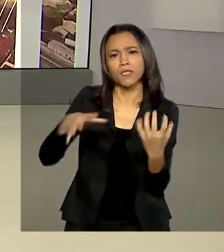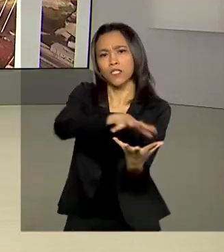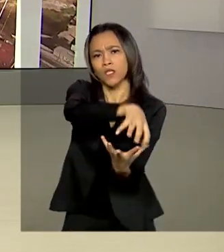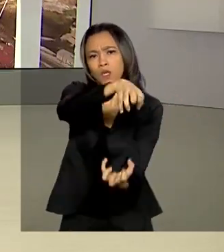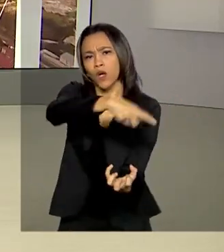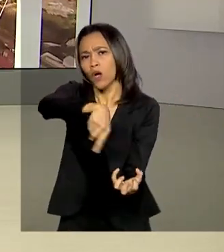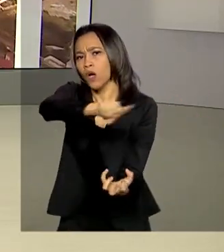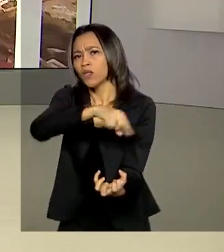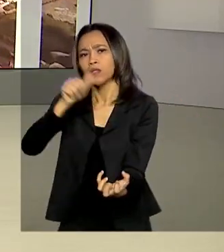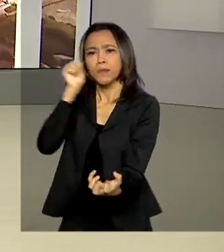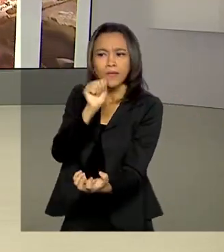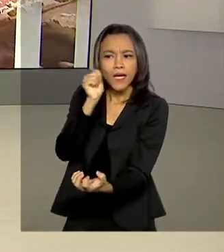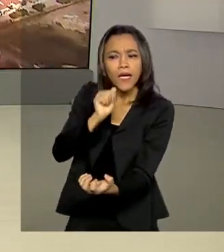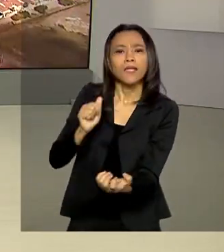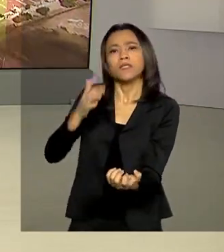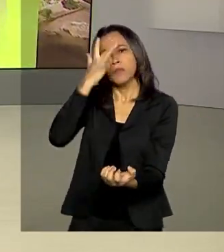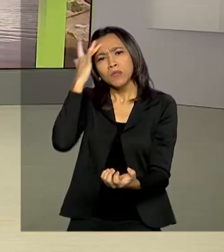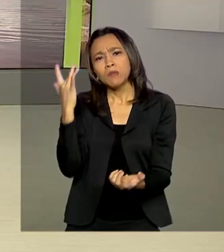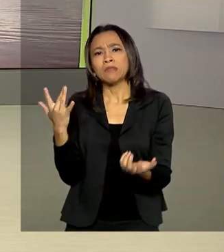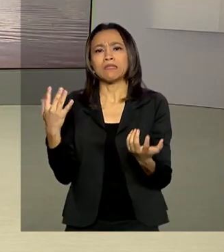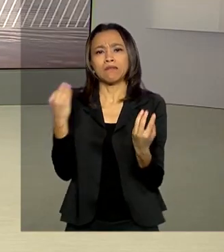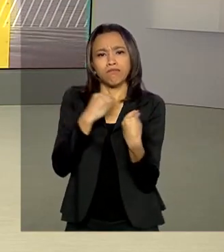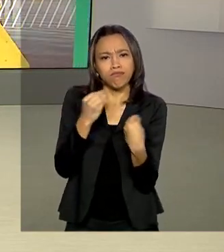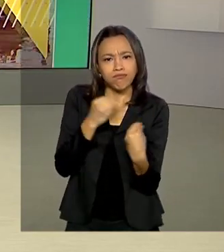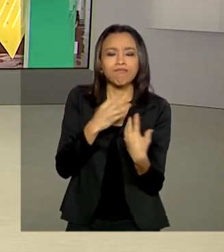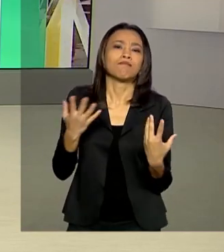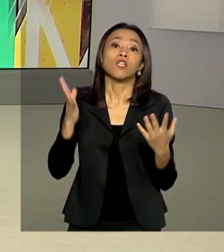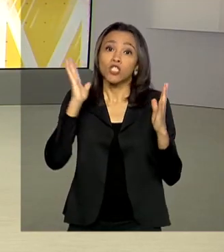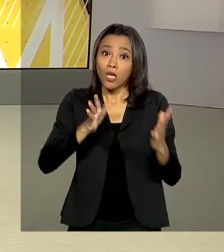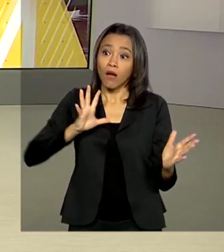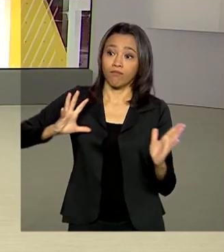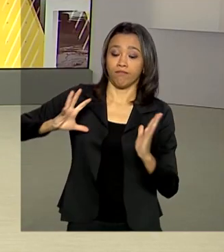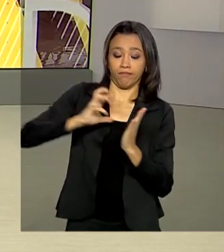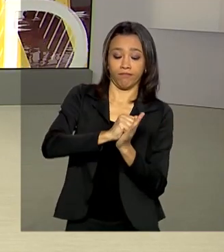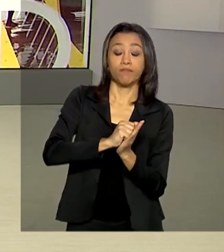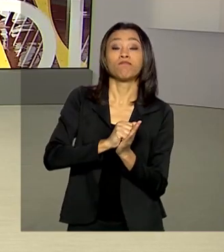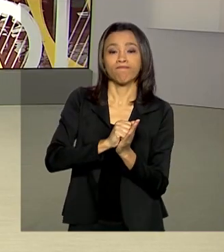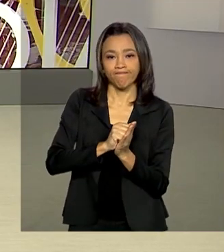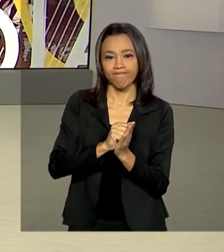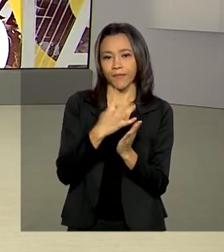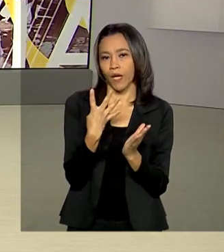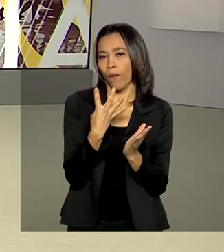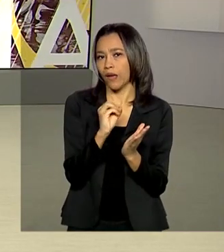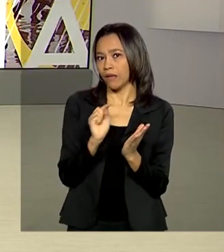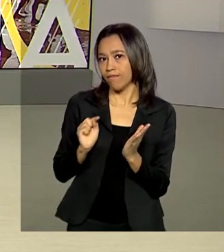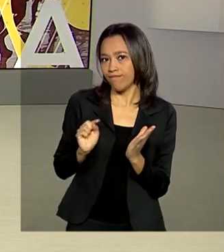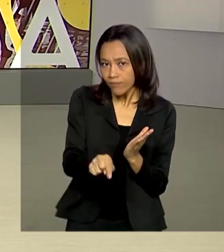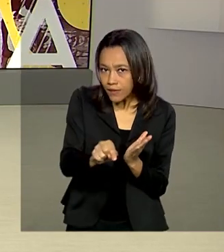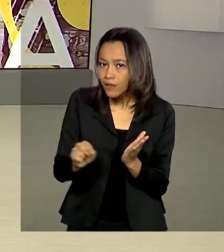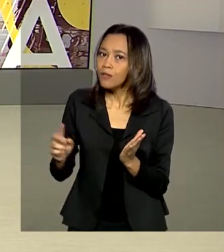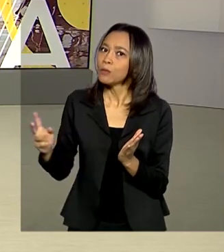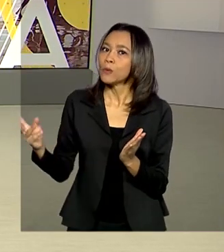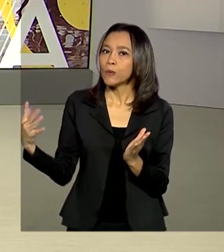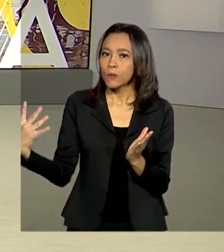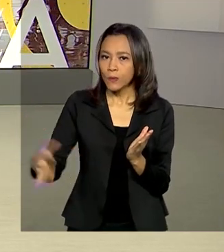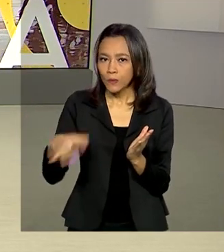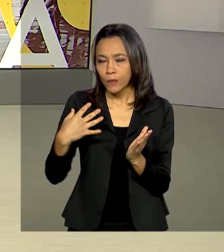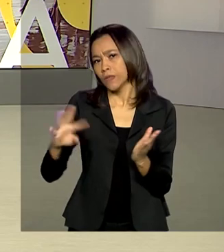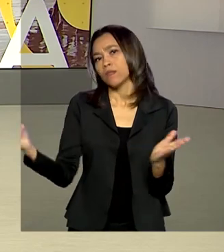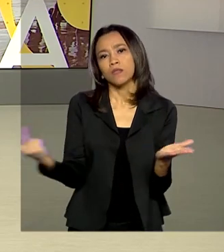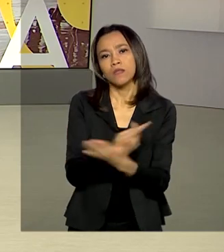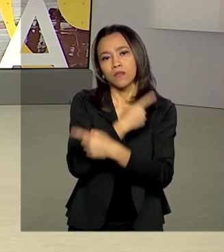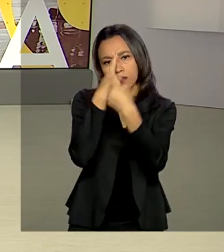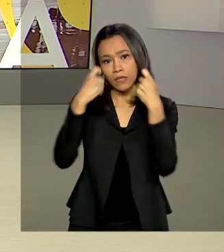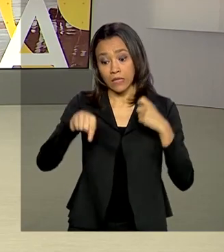De acordo com a Ouvidoria Nacional de Direitos Humanos, já foram registrados mais de 40 mil casos de violência apenas no